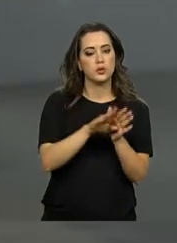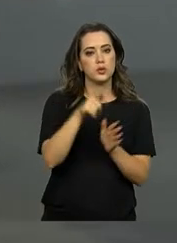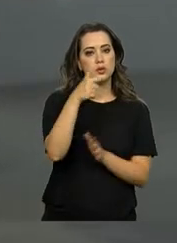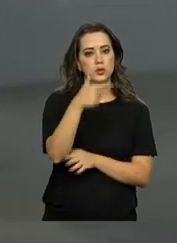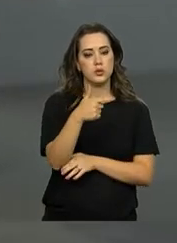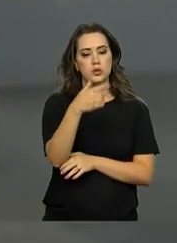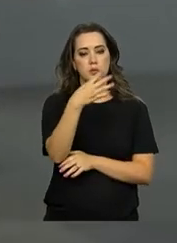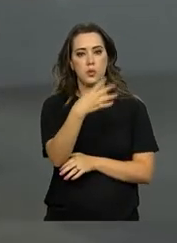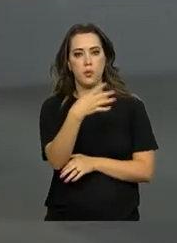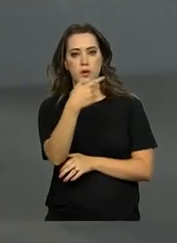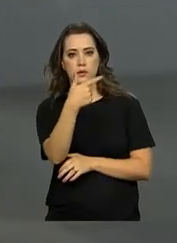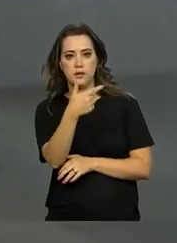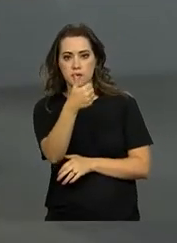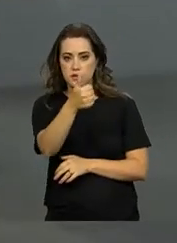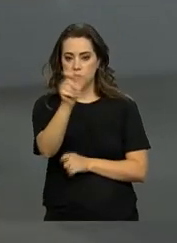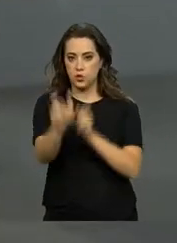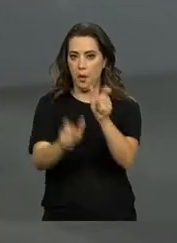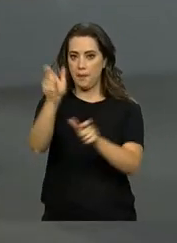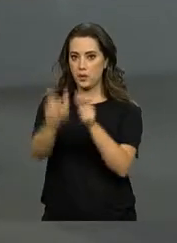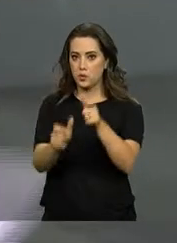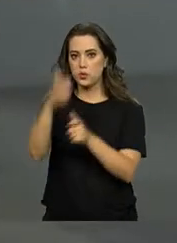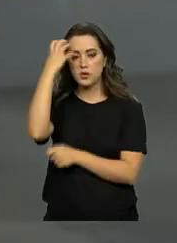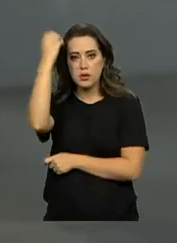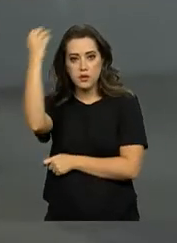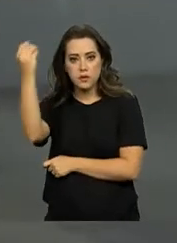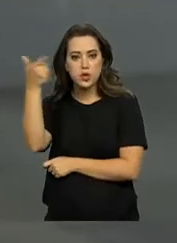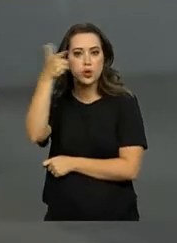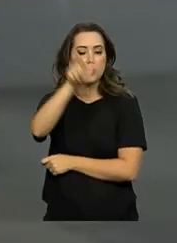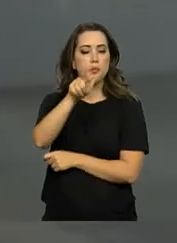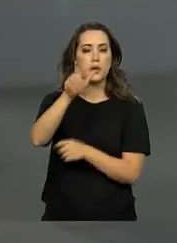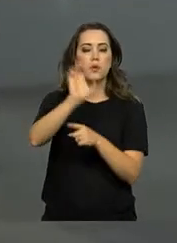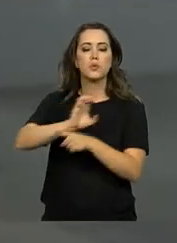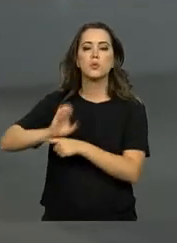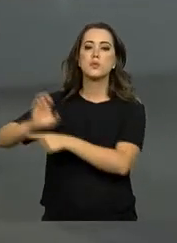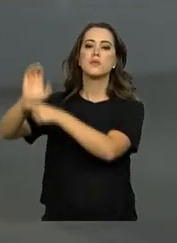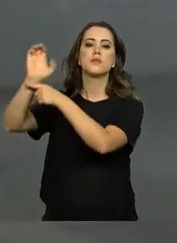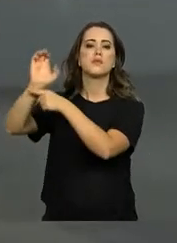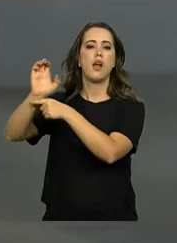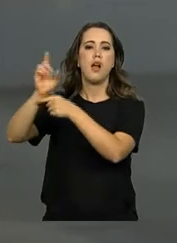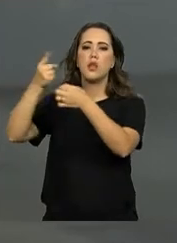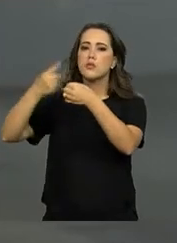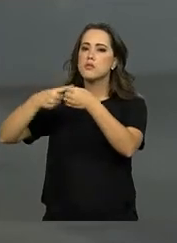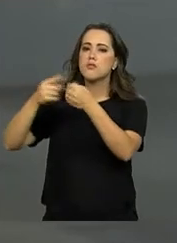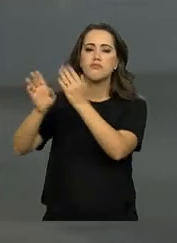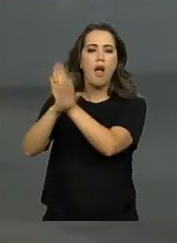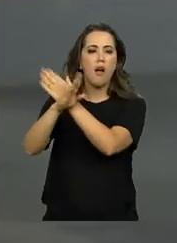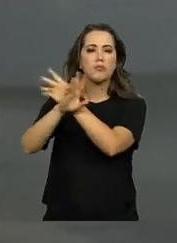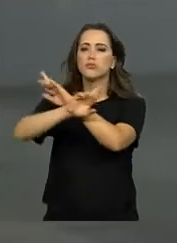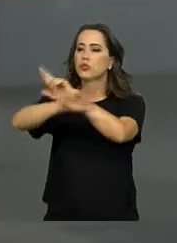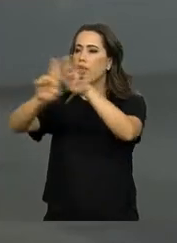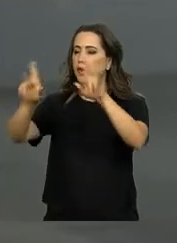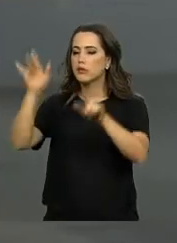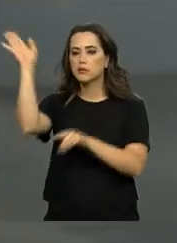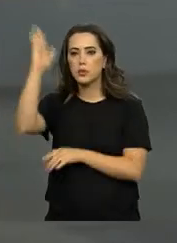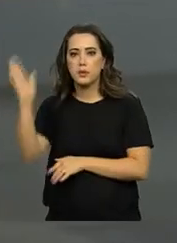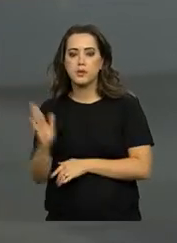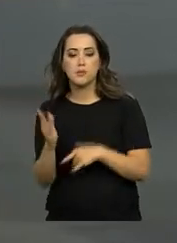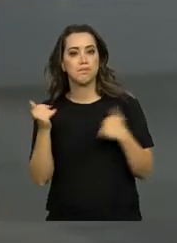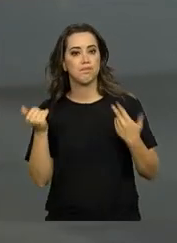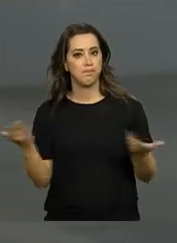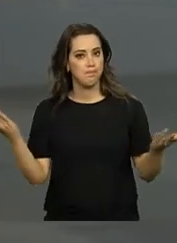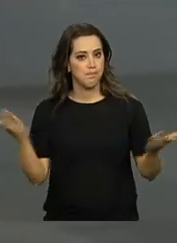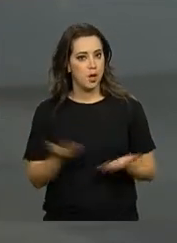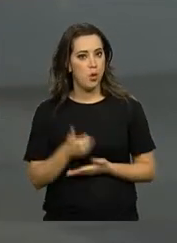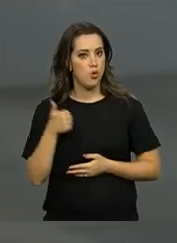o número de venezuelanos que foram levados para outras cidades, que saíram de Boa Vista e foram levados para outras cidades do Brasil. Hoje, como você disse, foram